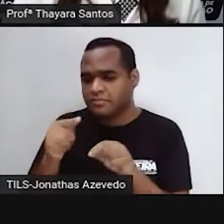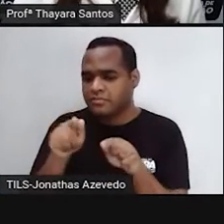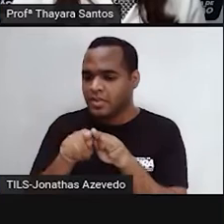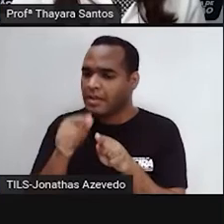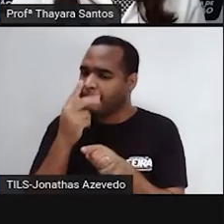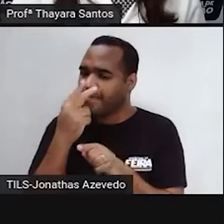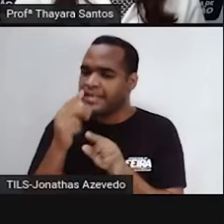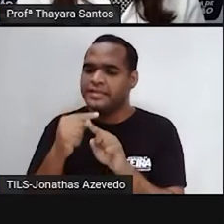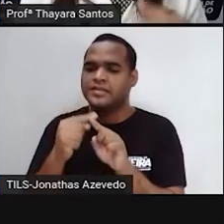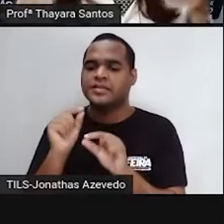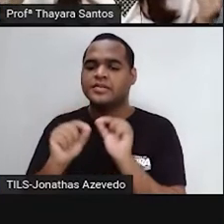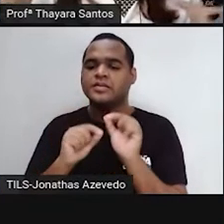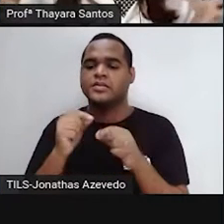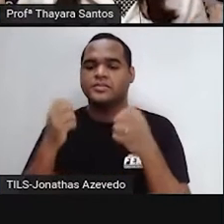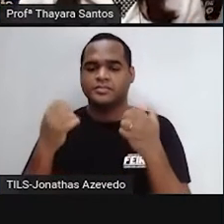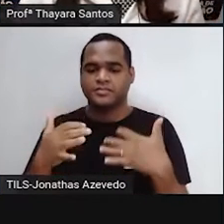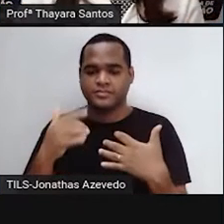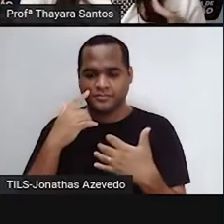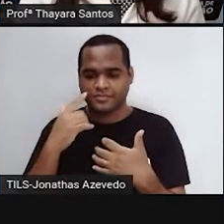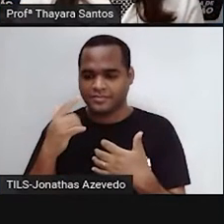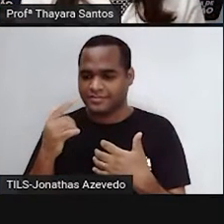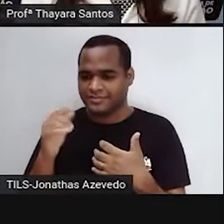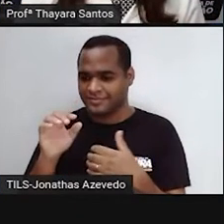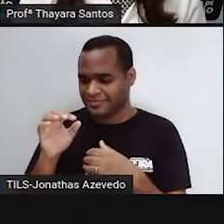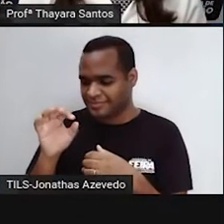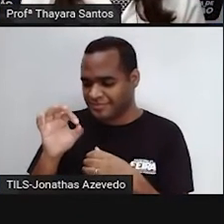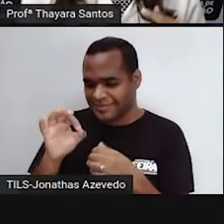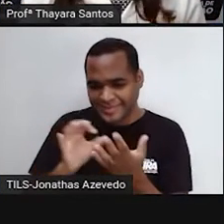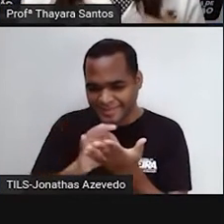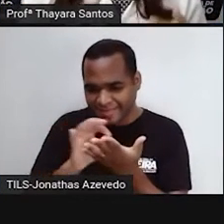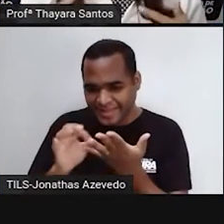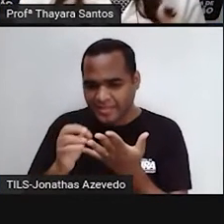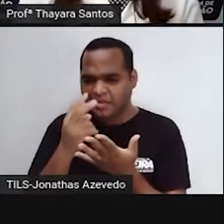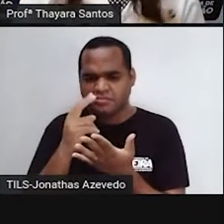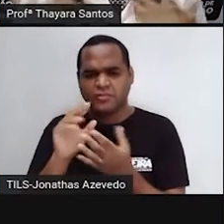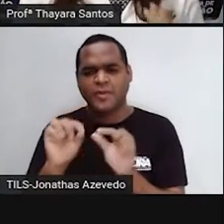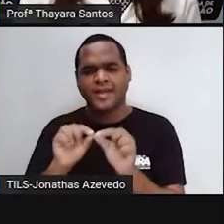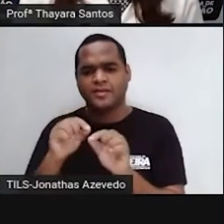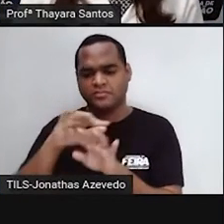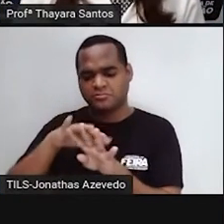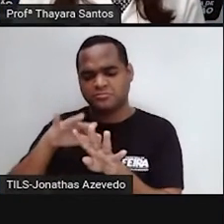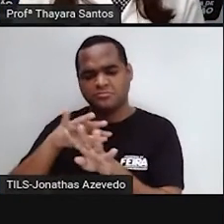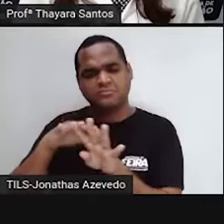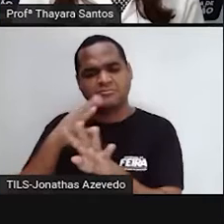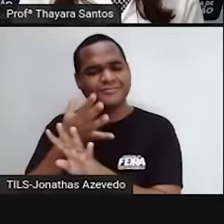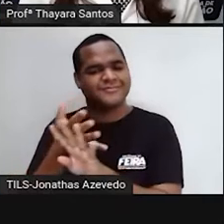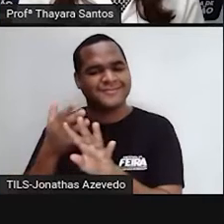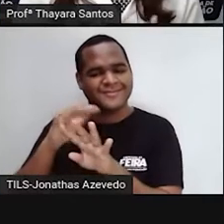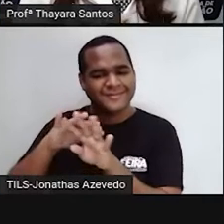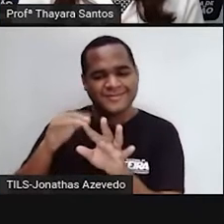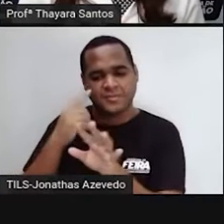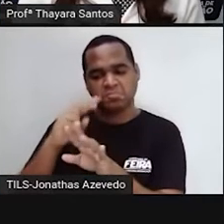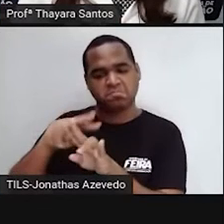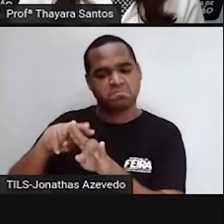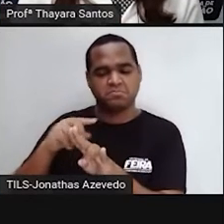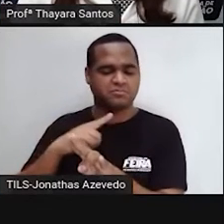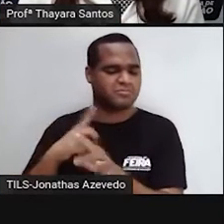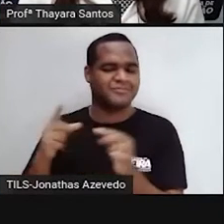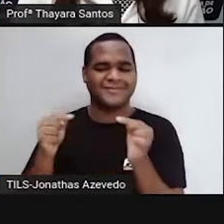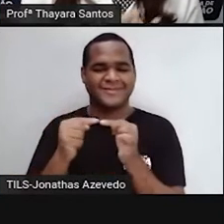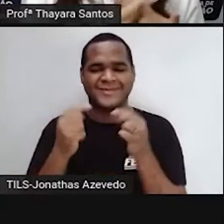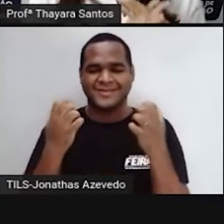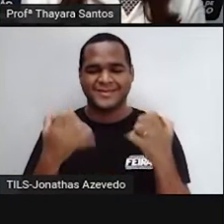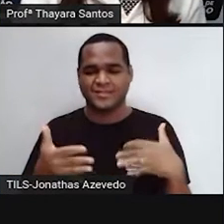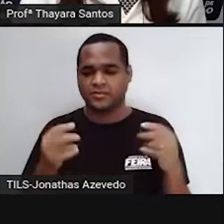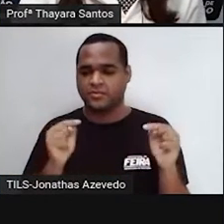celas, né? Como aquelas celas da prisão, da cadeia. Parecem compartimentos vazios. Então, quando ele observou